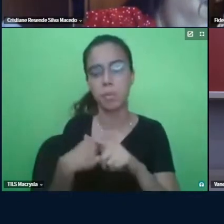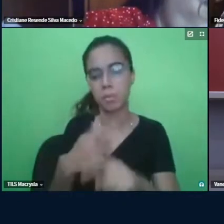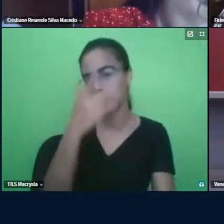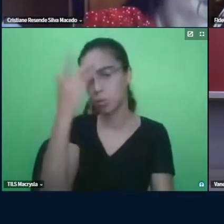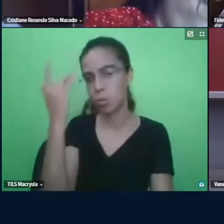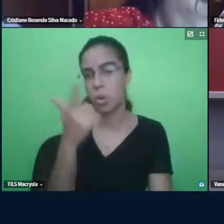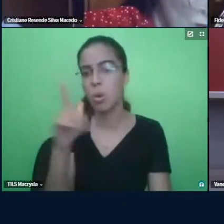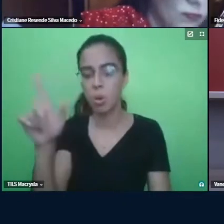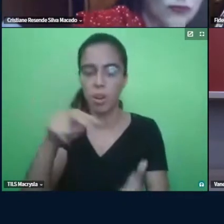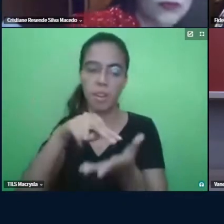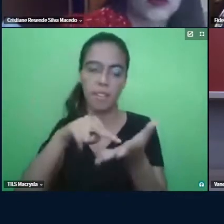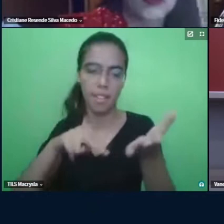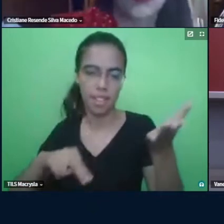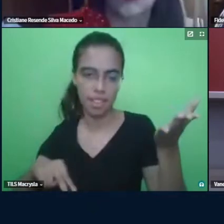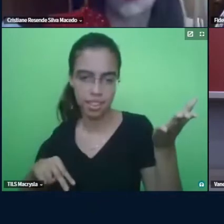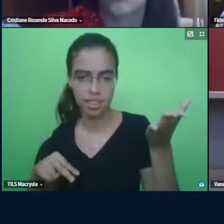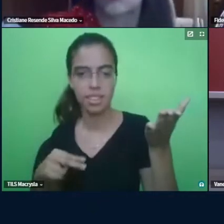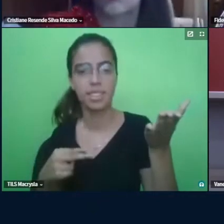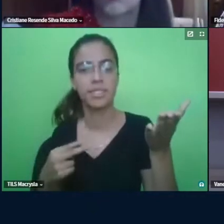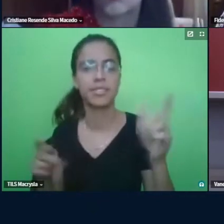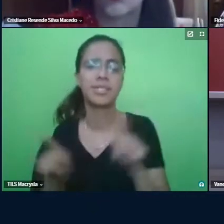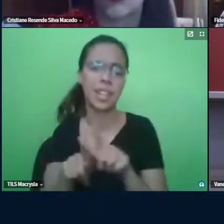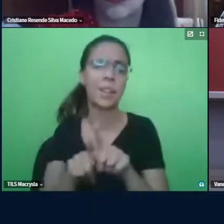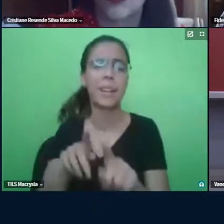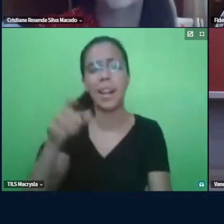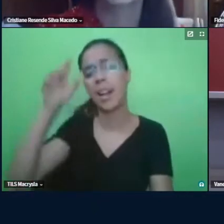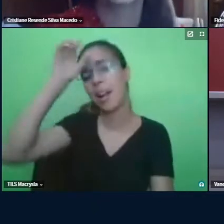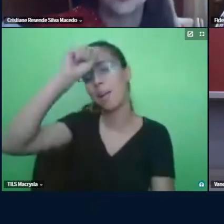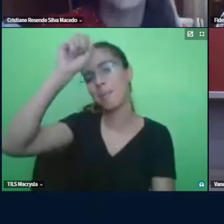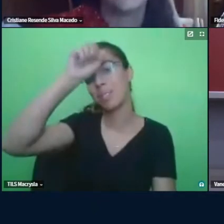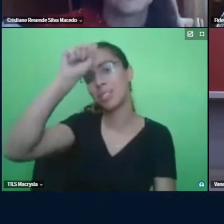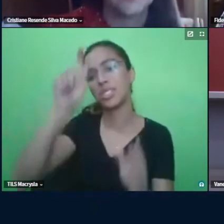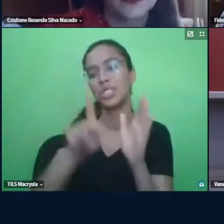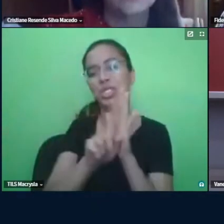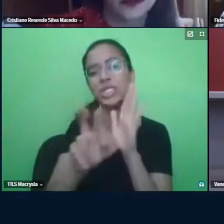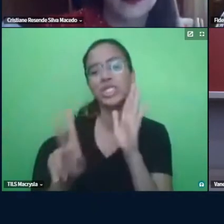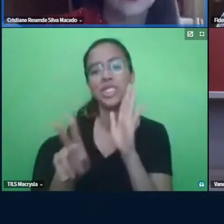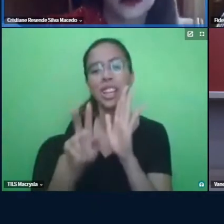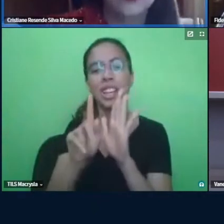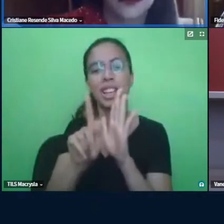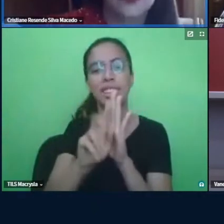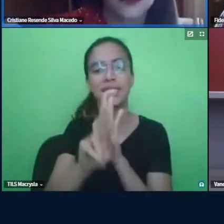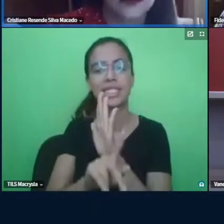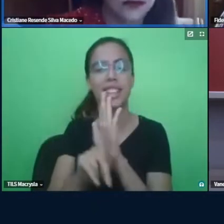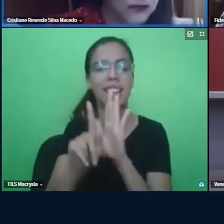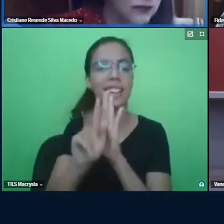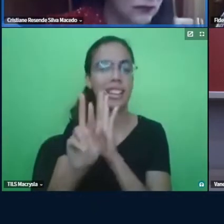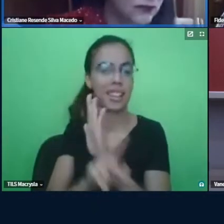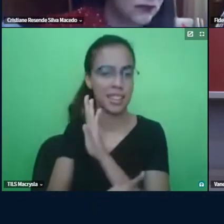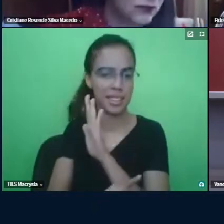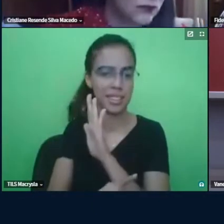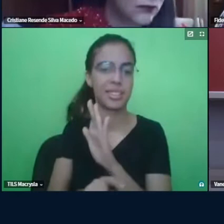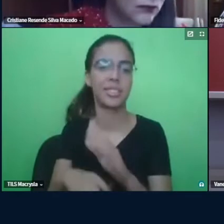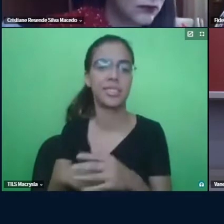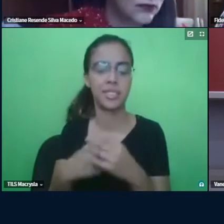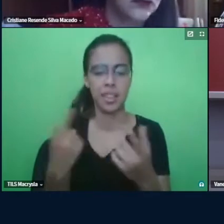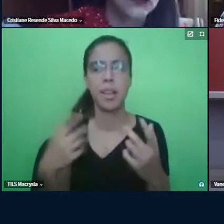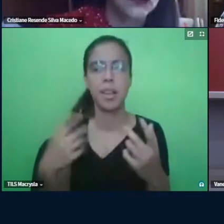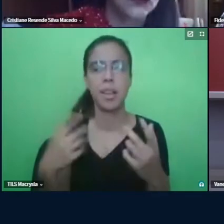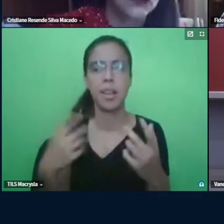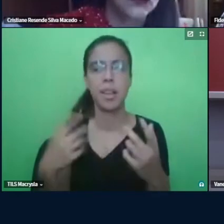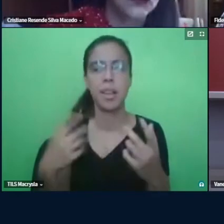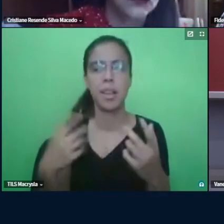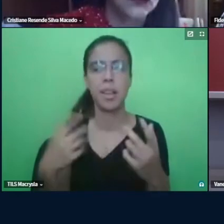ler a sua dissertação até para aprender o gênero, né? Então, assim, eu acho importante a gente usar esse espaço para